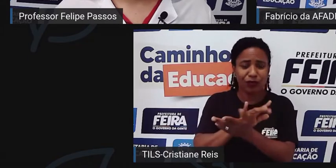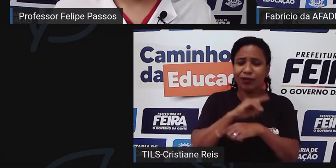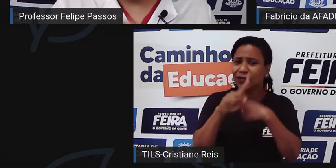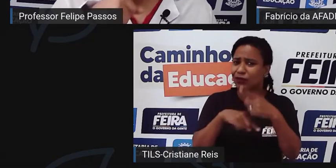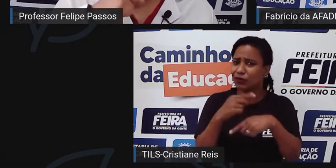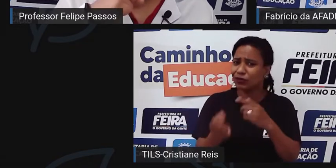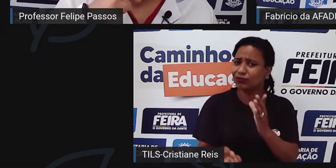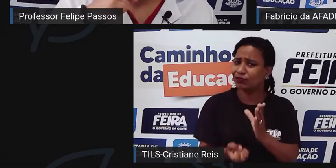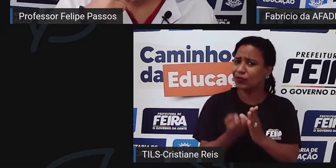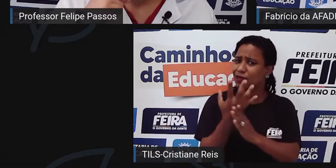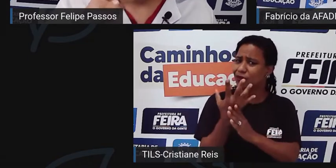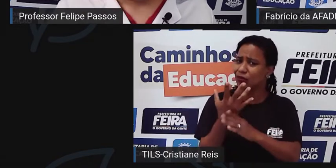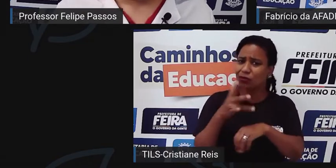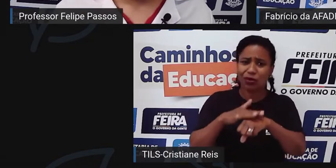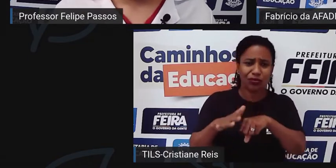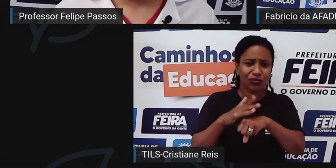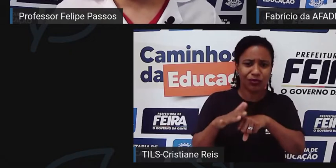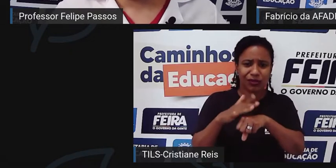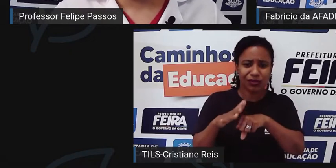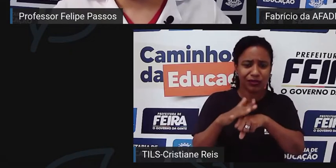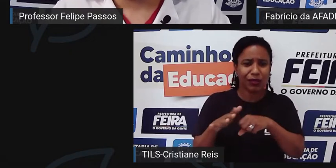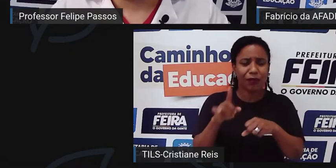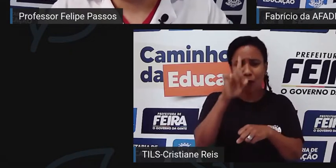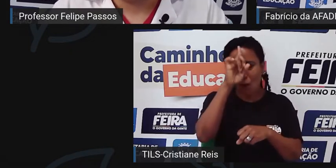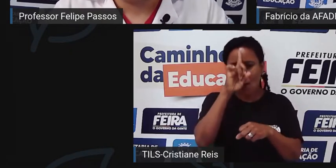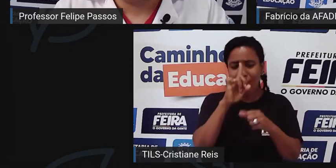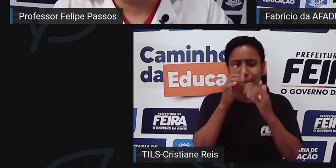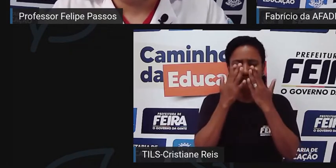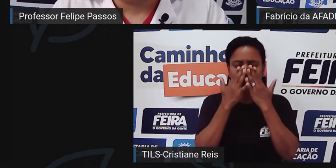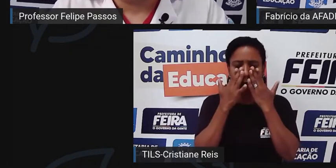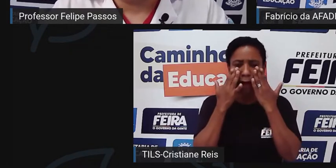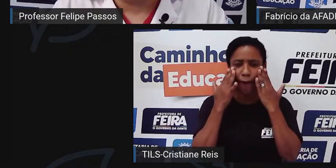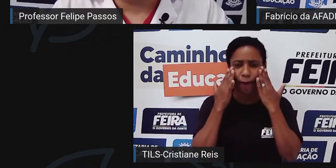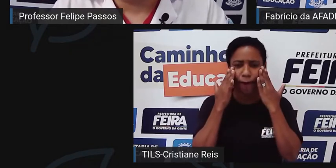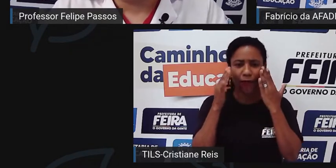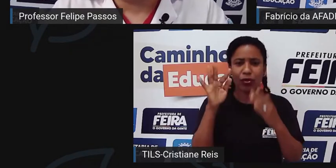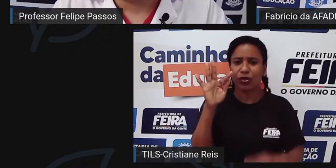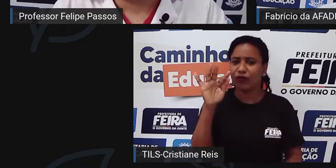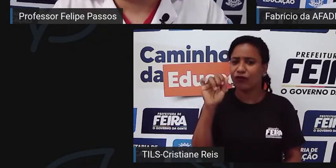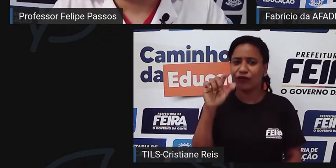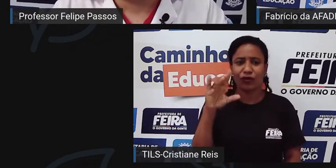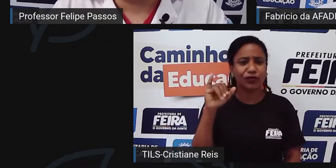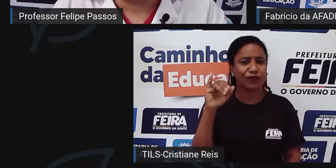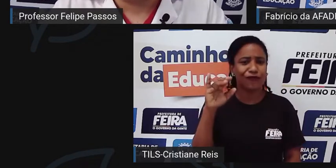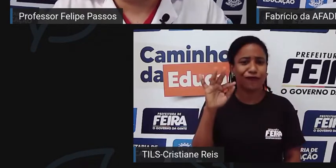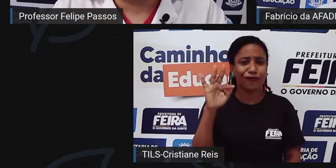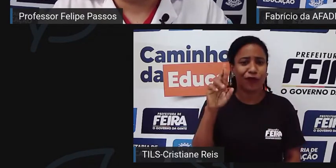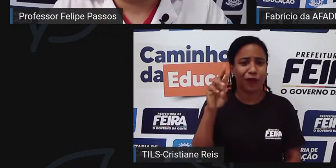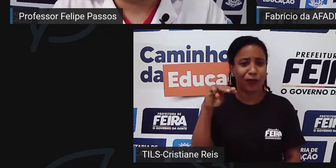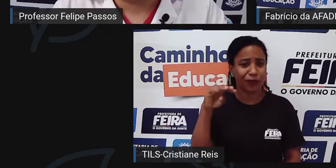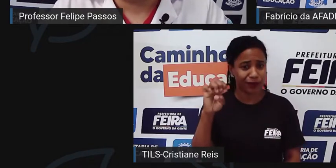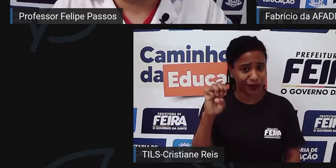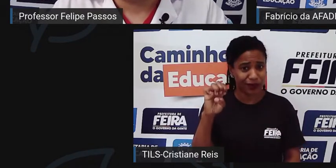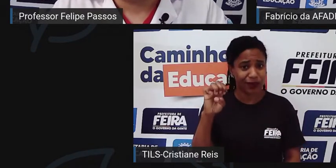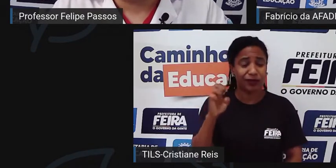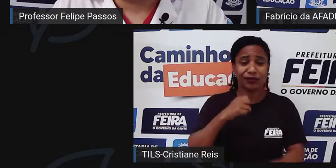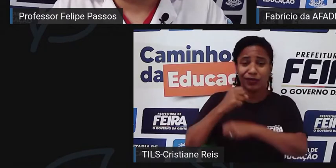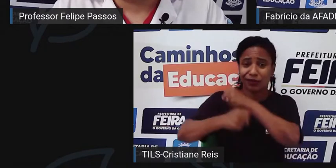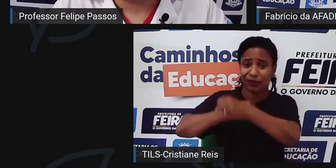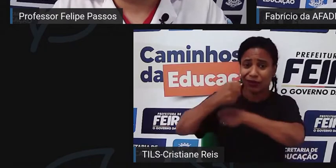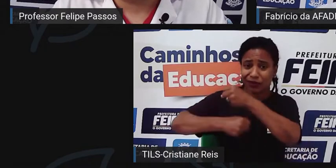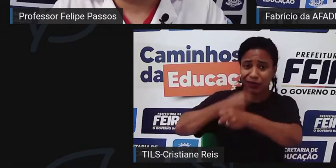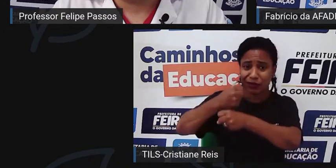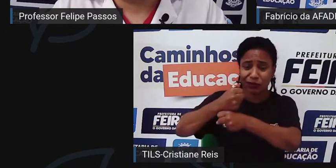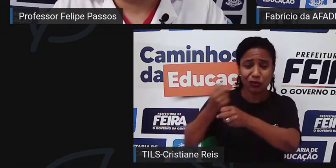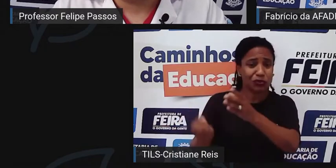falciforme. Então, a doença falciforme, ela tem 110 anos de existência. O primeiro caso no Brasil foi